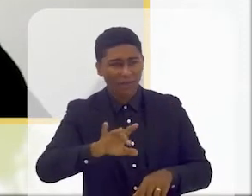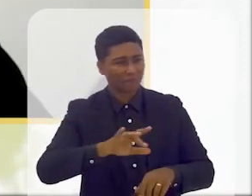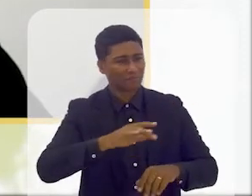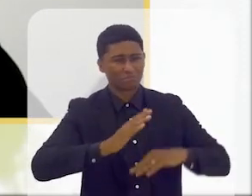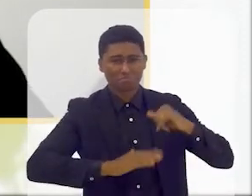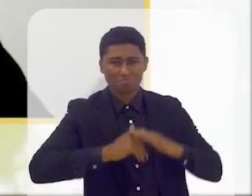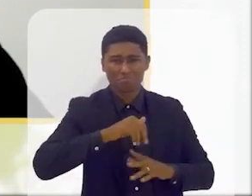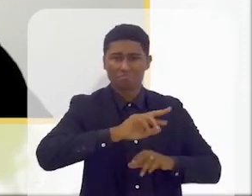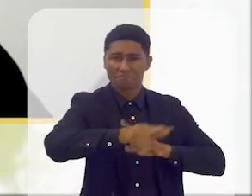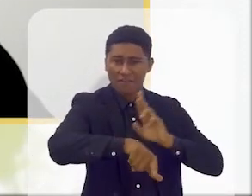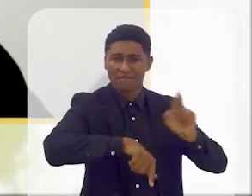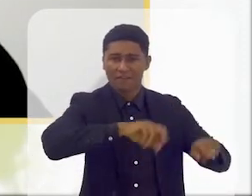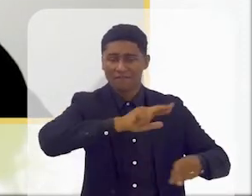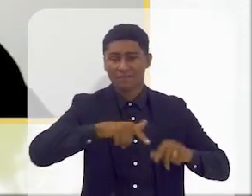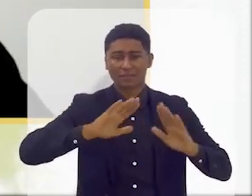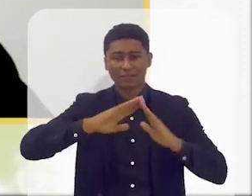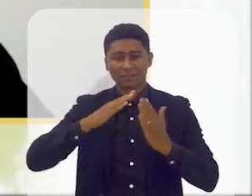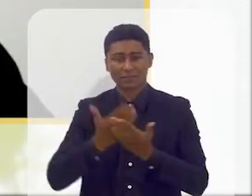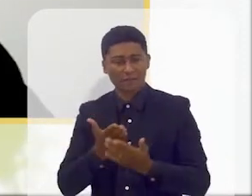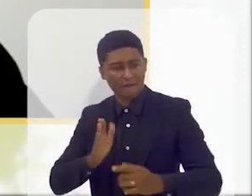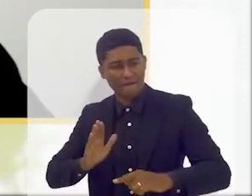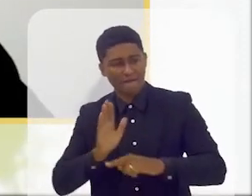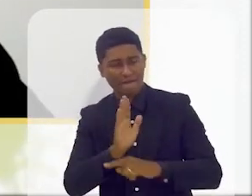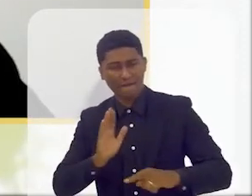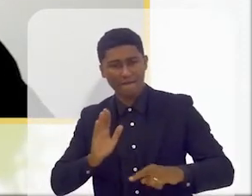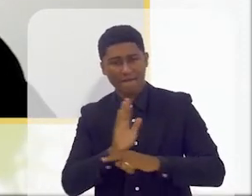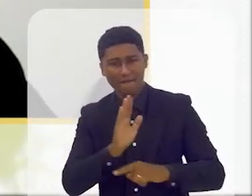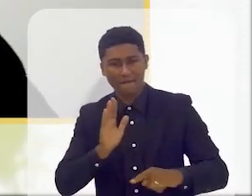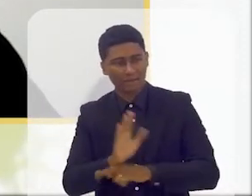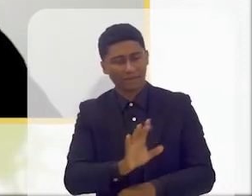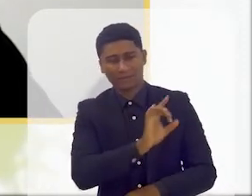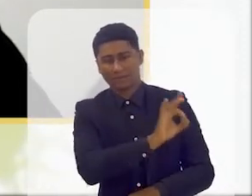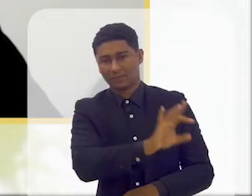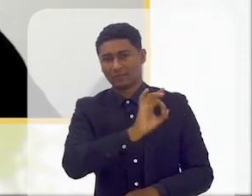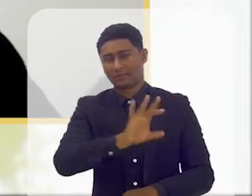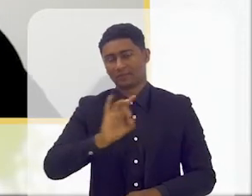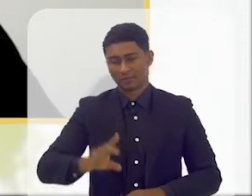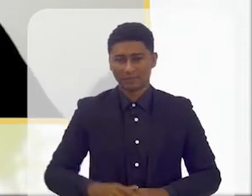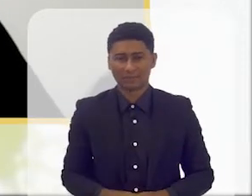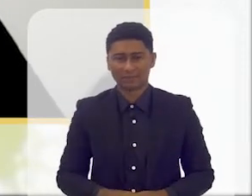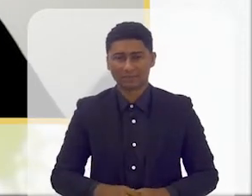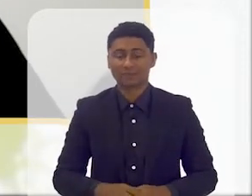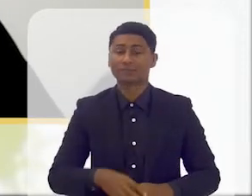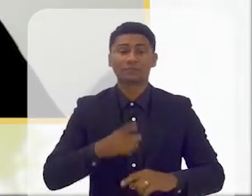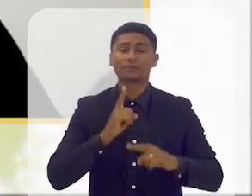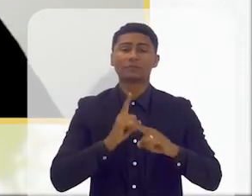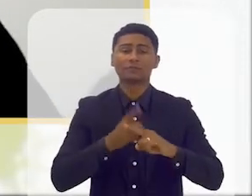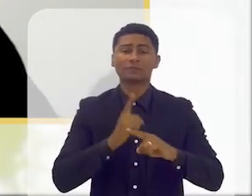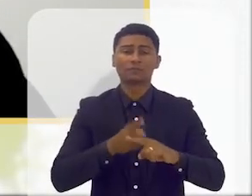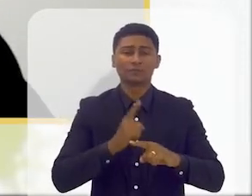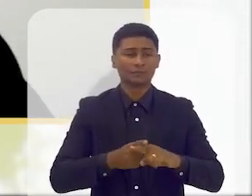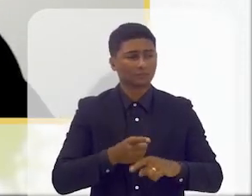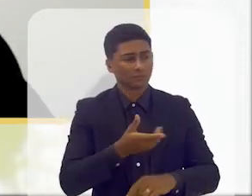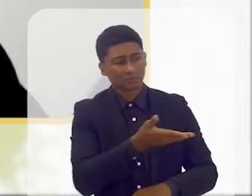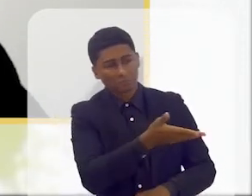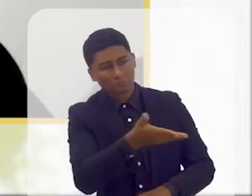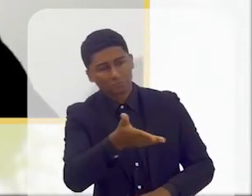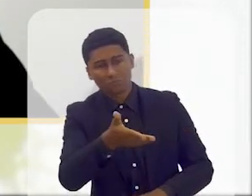um, e também com a vontade de cada um, porque provavelmente nem todos